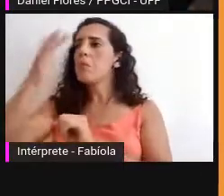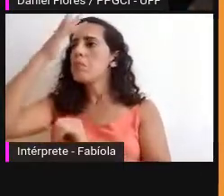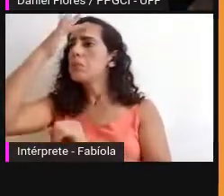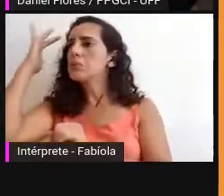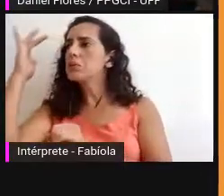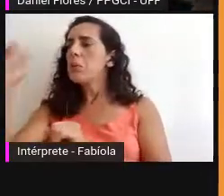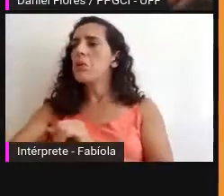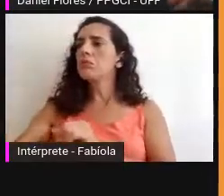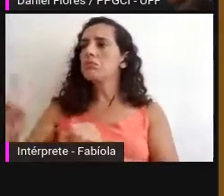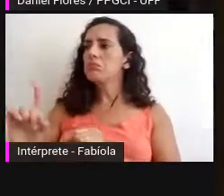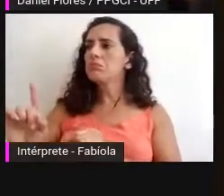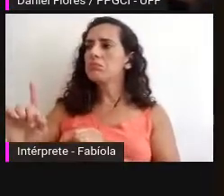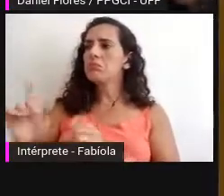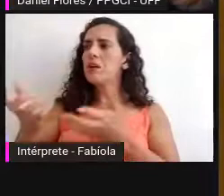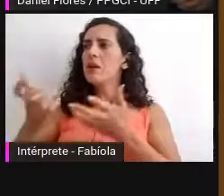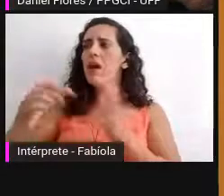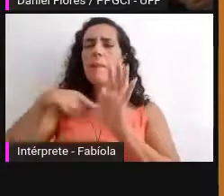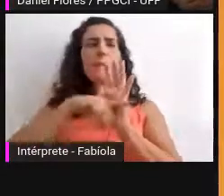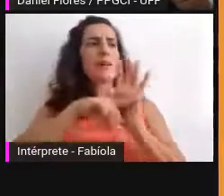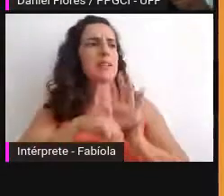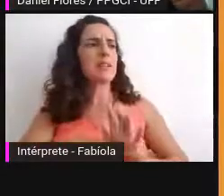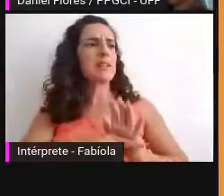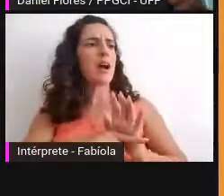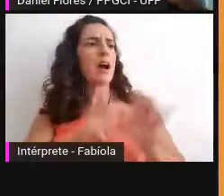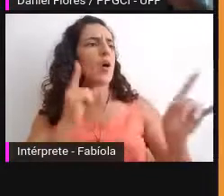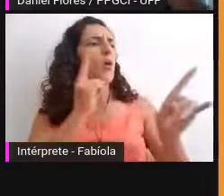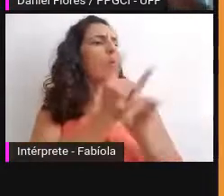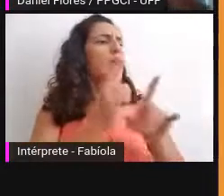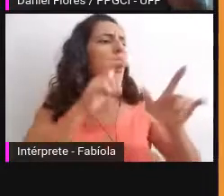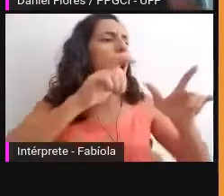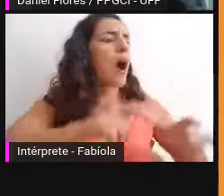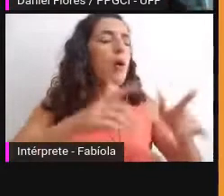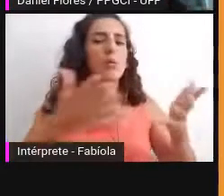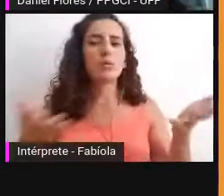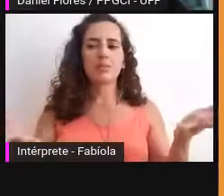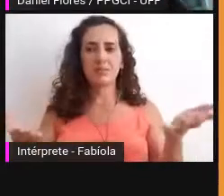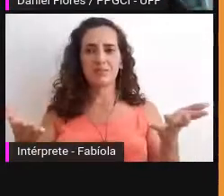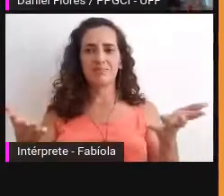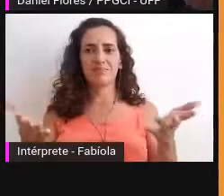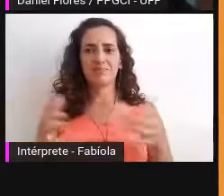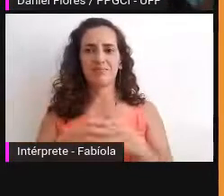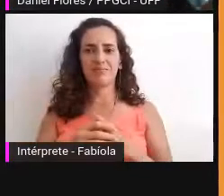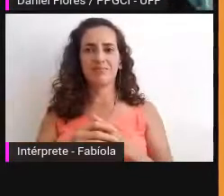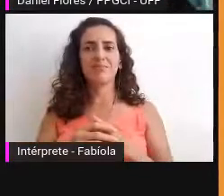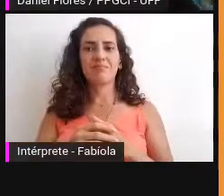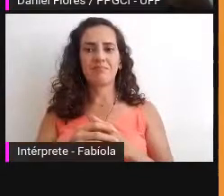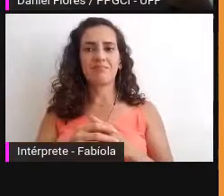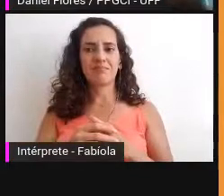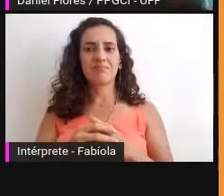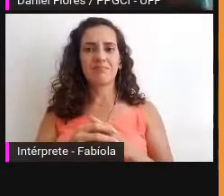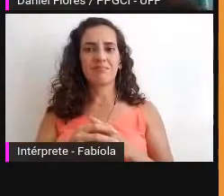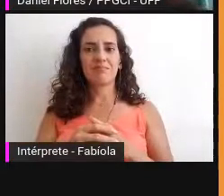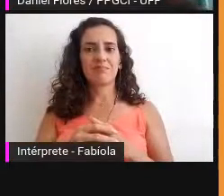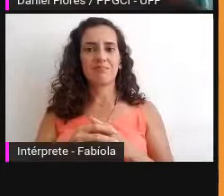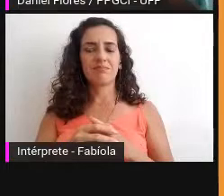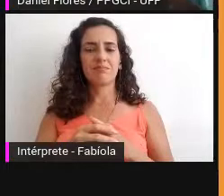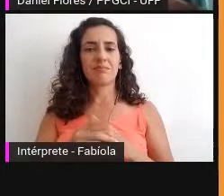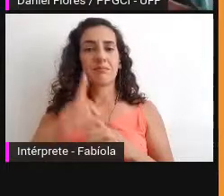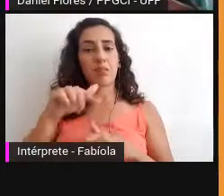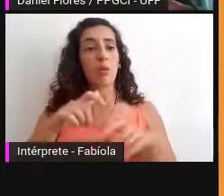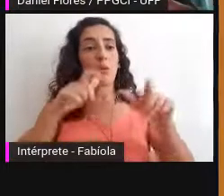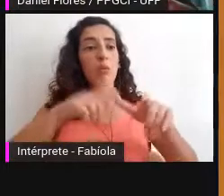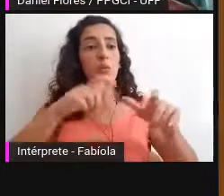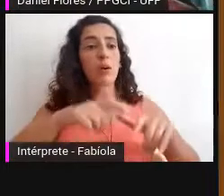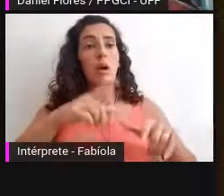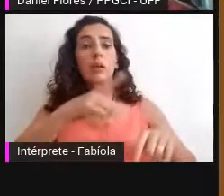vai chegar e vai encontrar tudo isso que o John Seaman nos dizia esse lugar de projeção